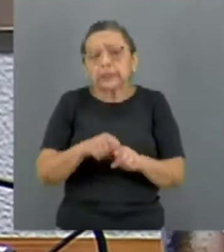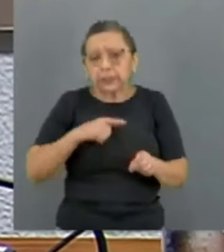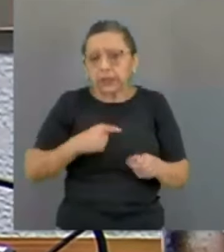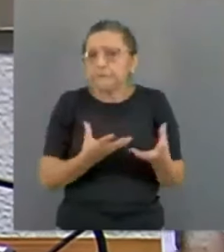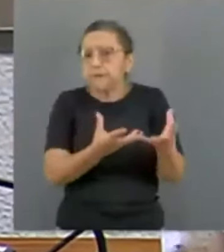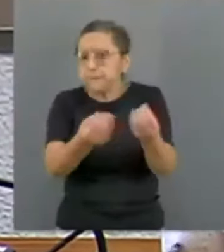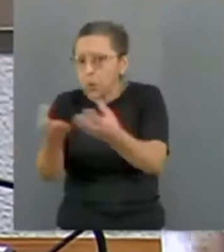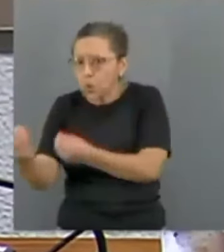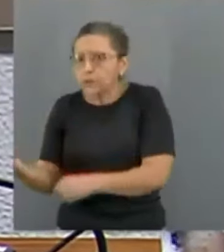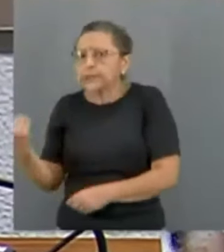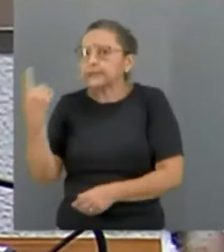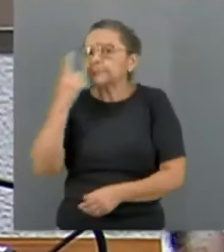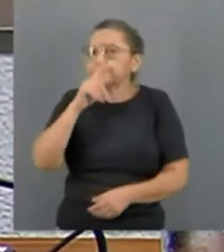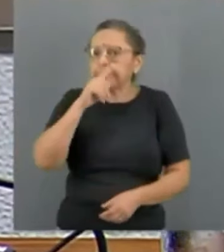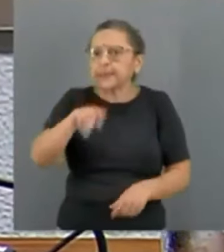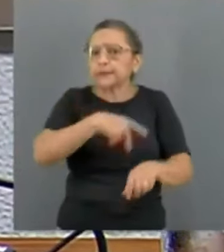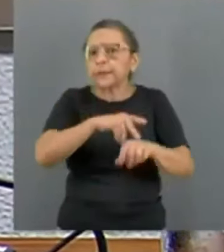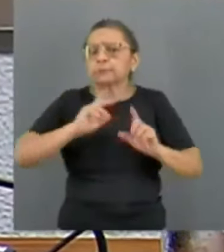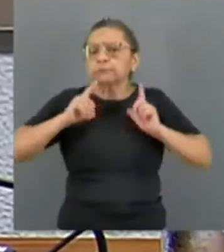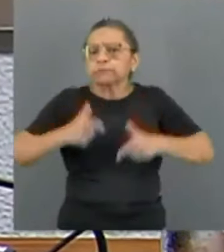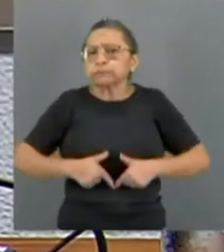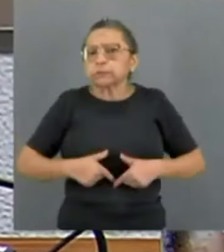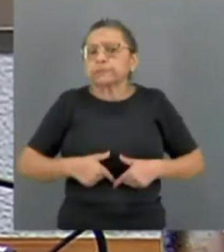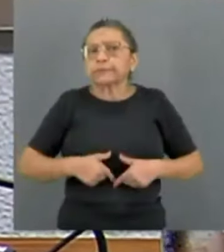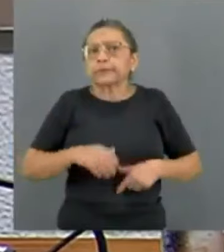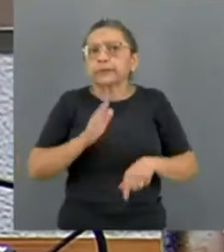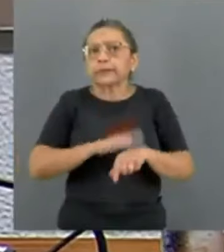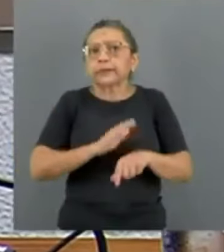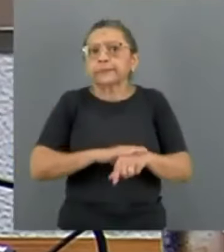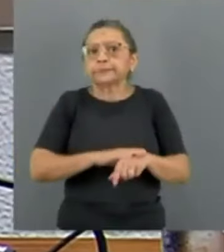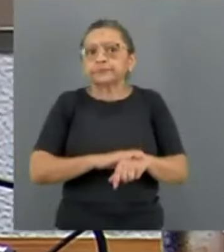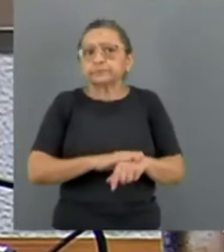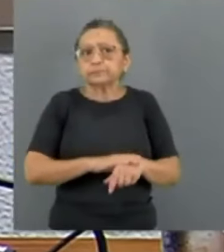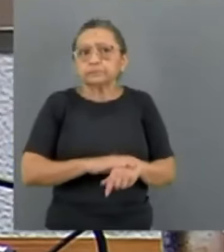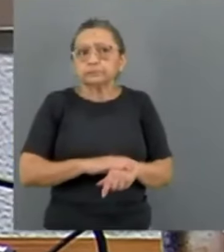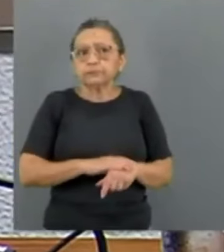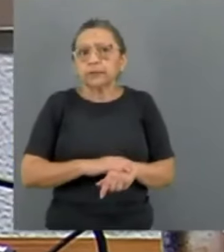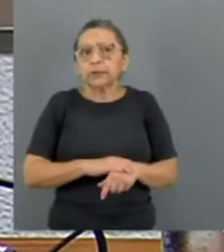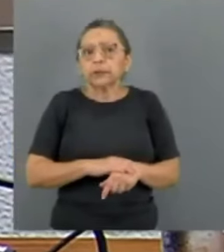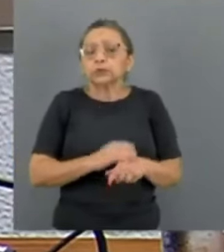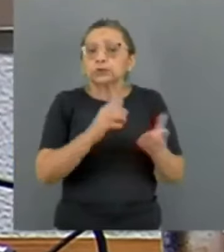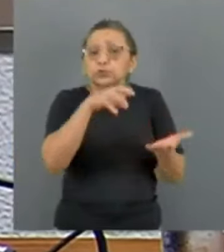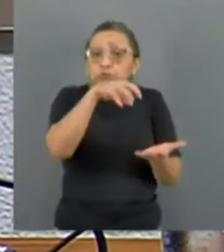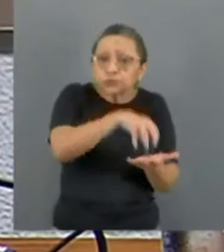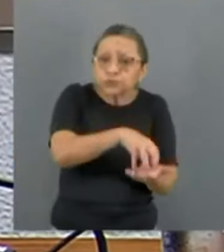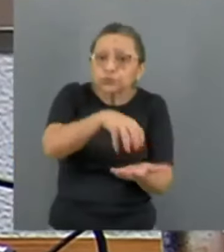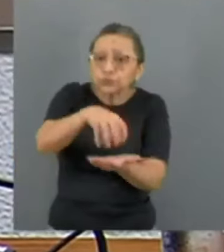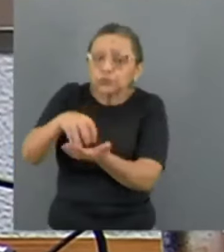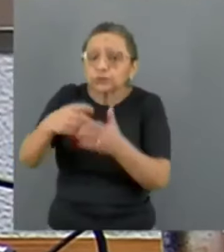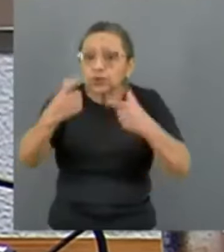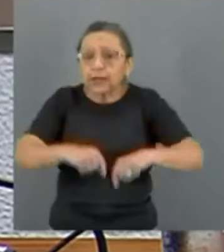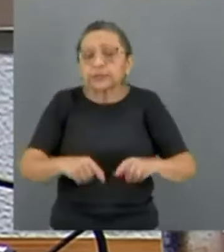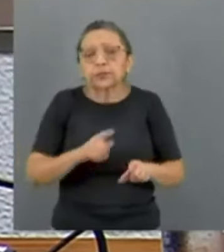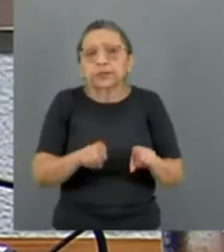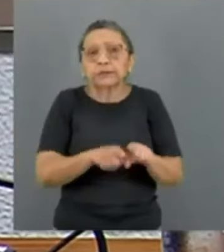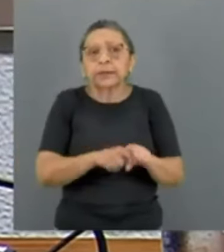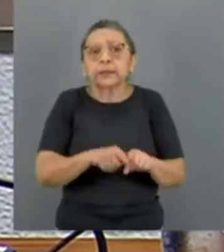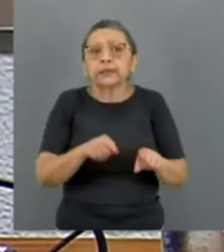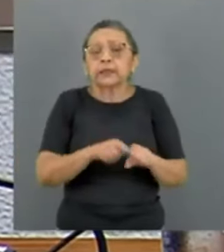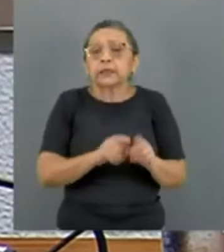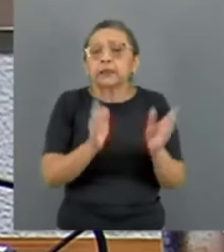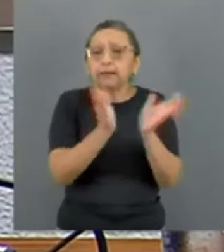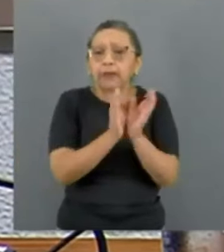violações israelenses ao status quo dos sítios sagrados de Zeluzalém, com destaque à esplanada das